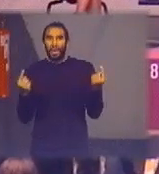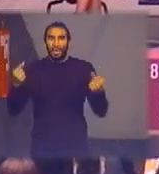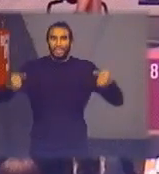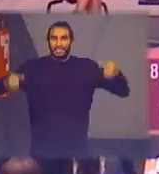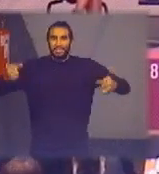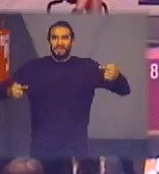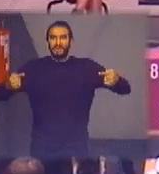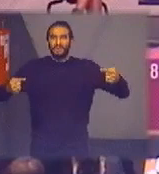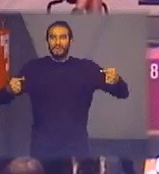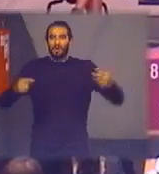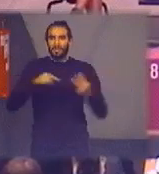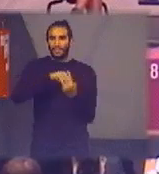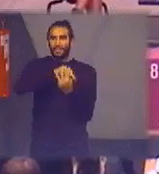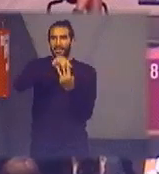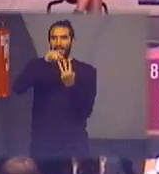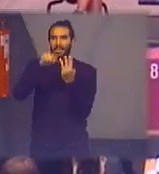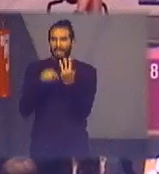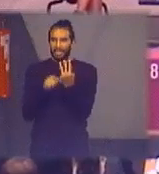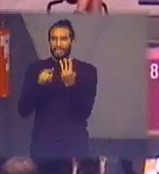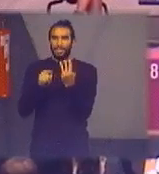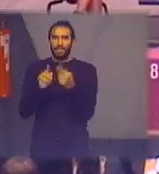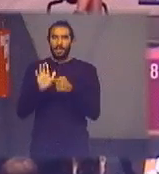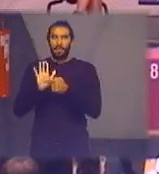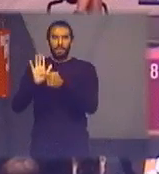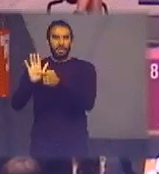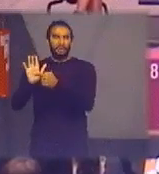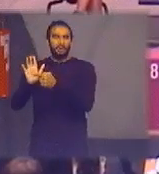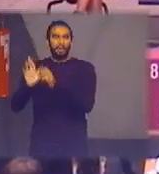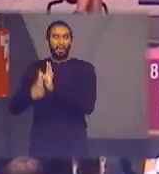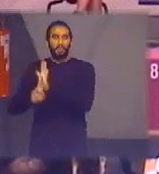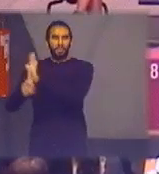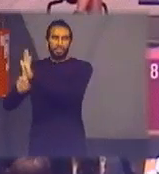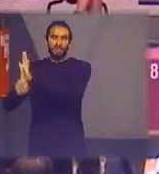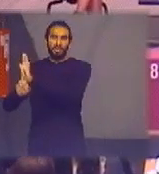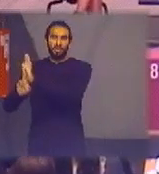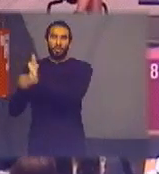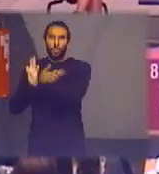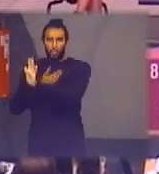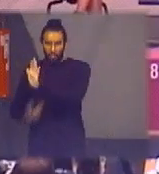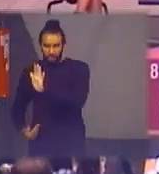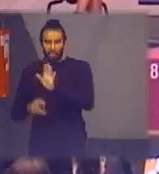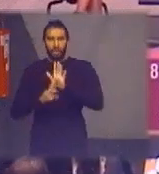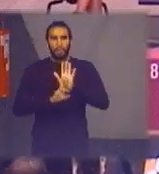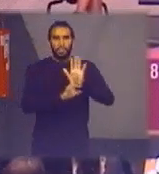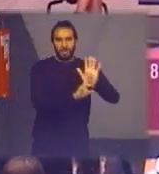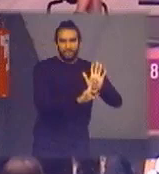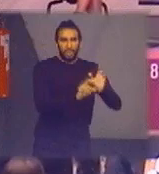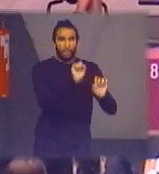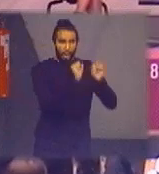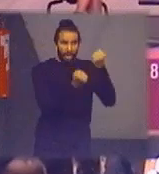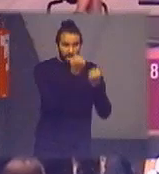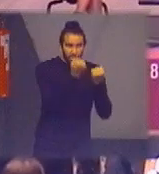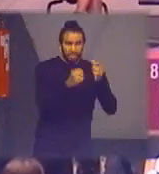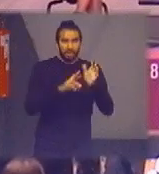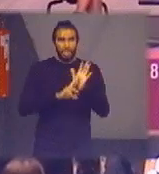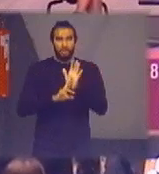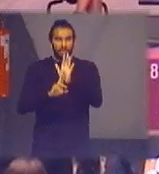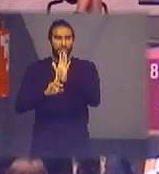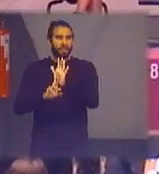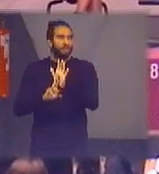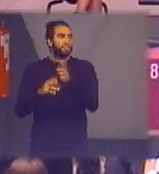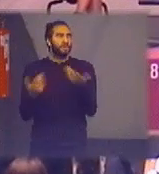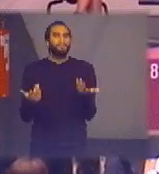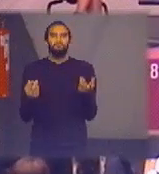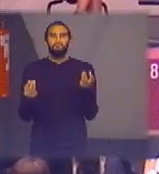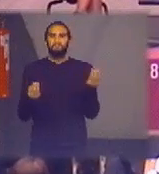aqui a representação da indústria a representação da academia e a representação do governo e aí a gente tentar trazer essa discussão numa coisa